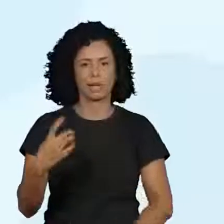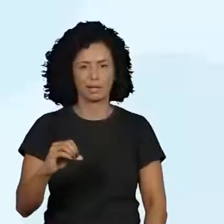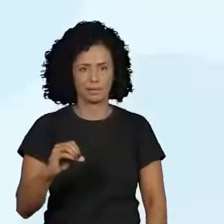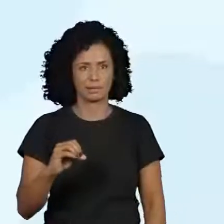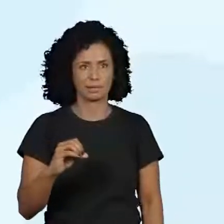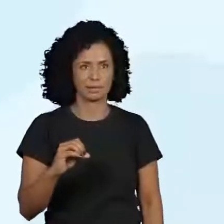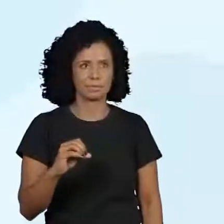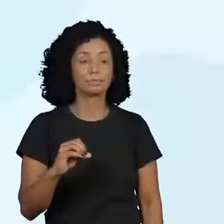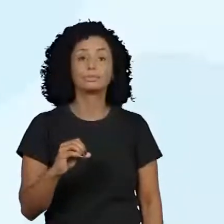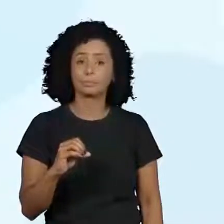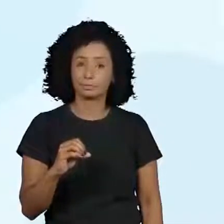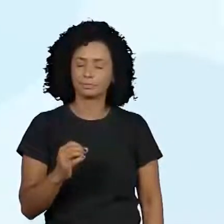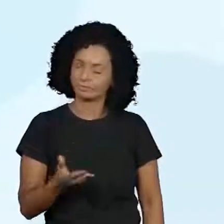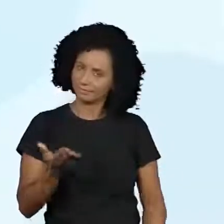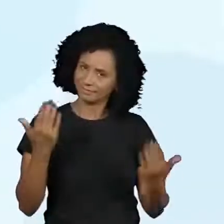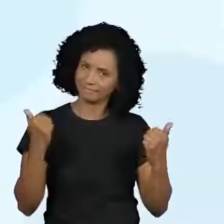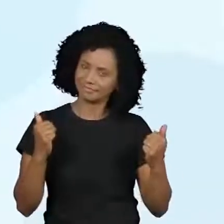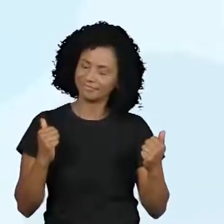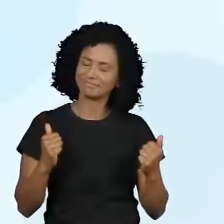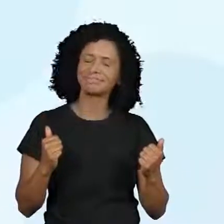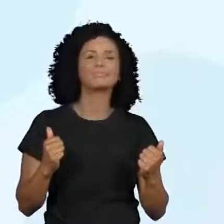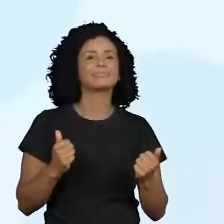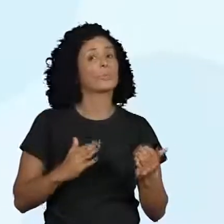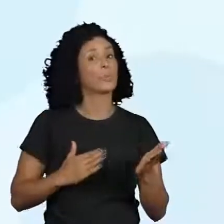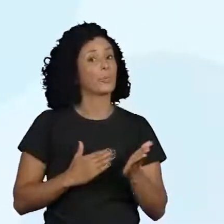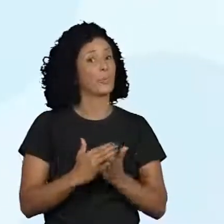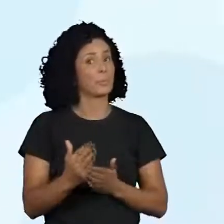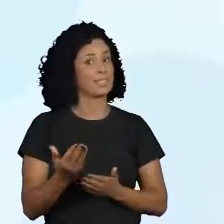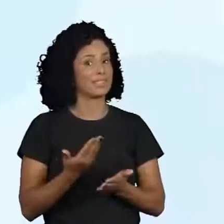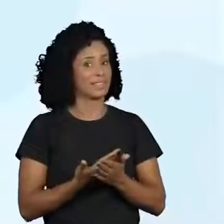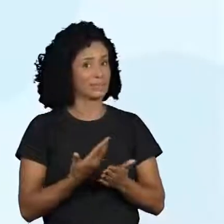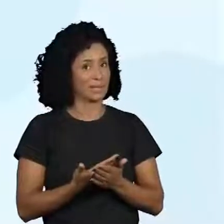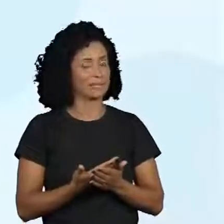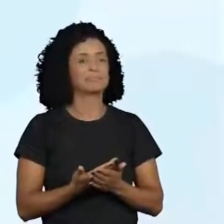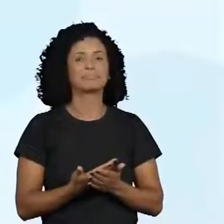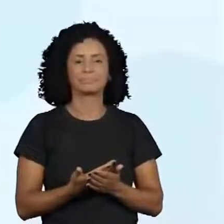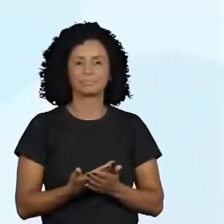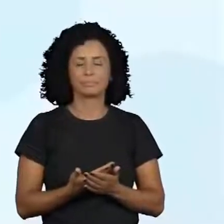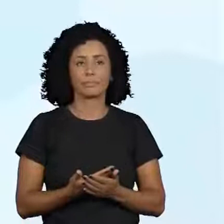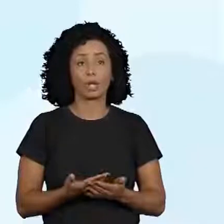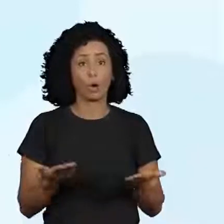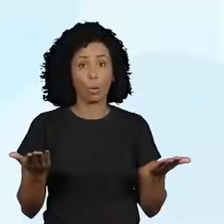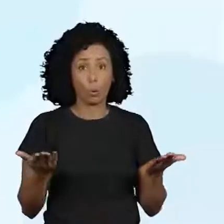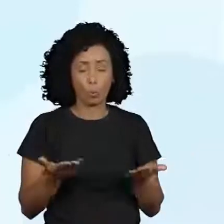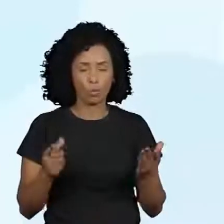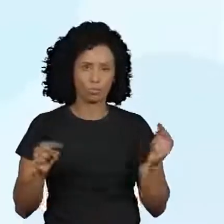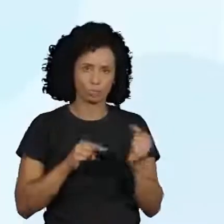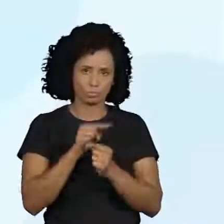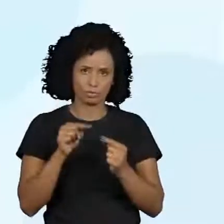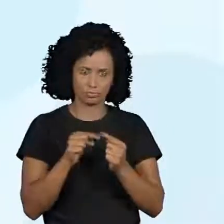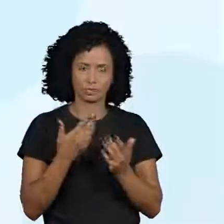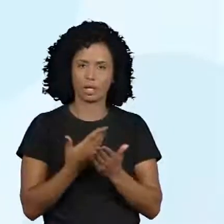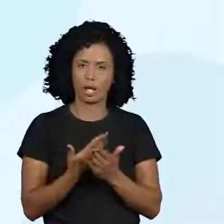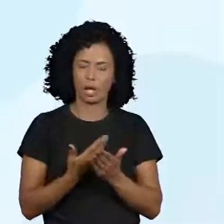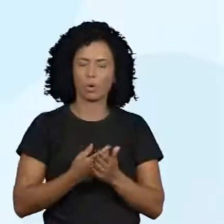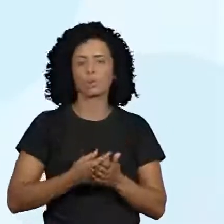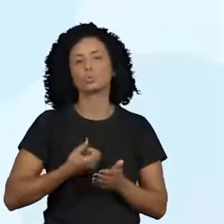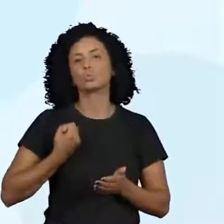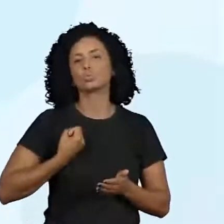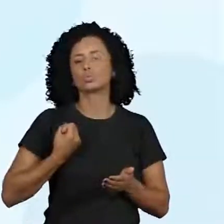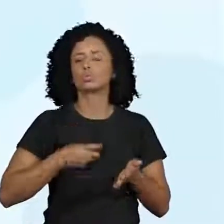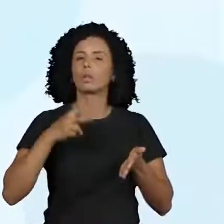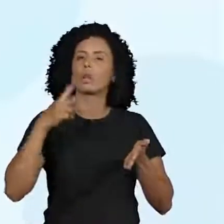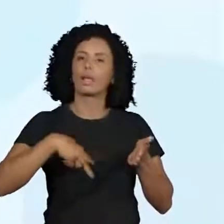Bora então nós? Qual é o objetivo da nossa aula? Nessa aula, nós vamos ler os números